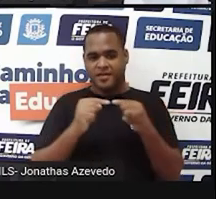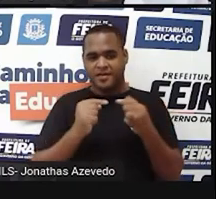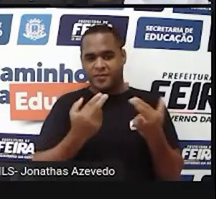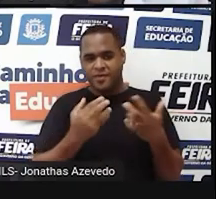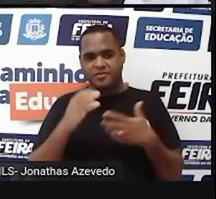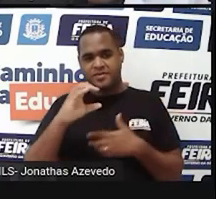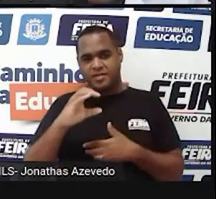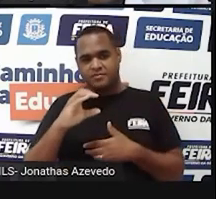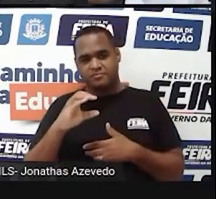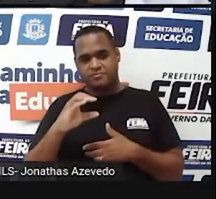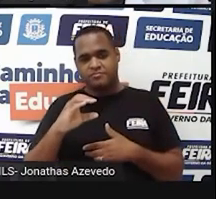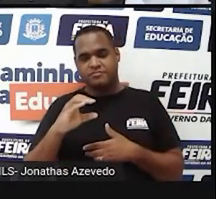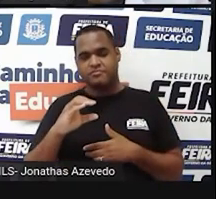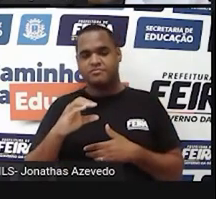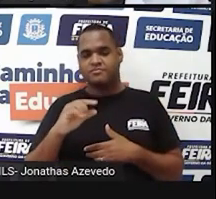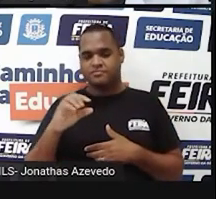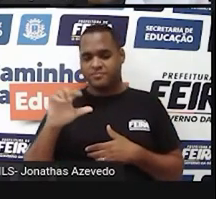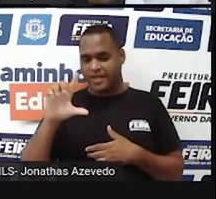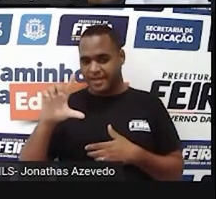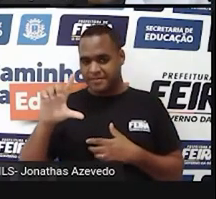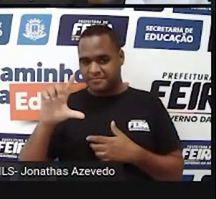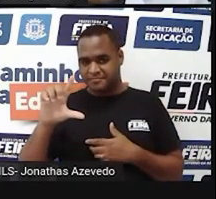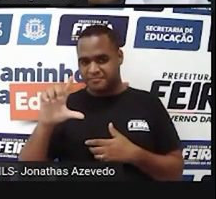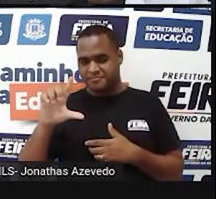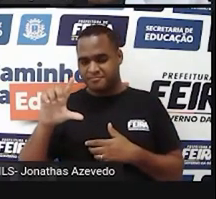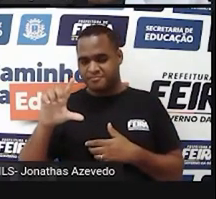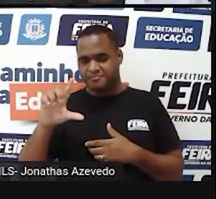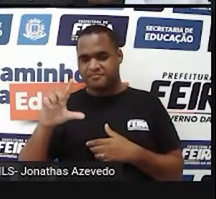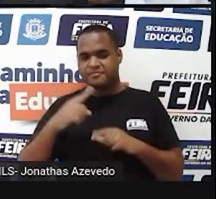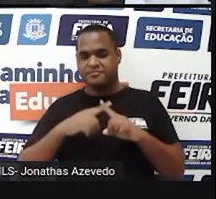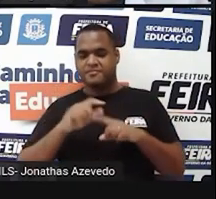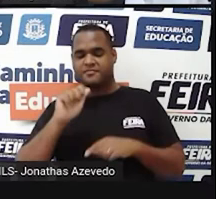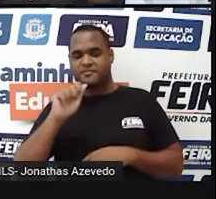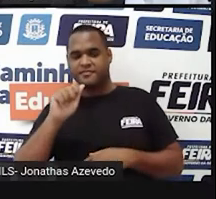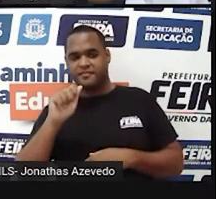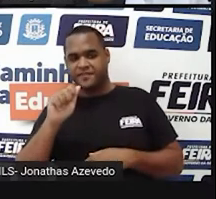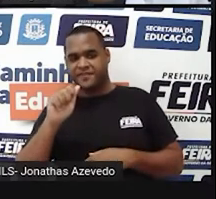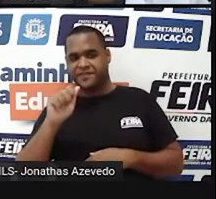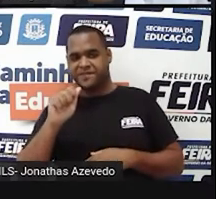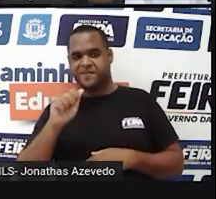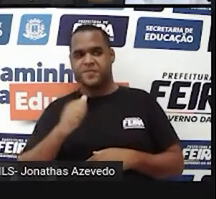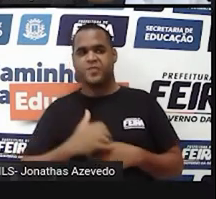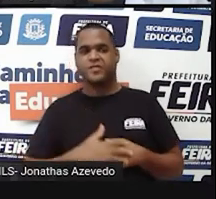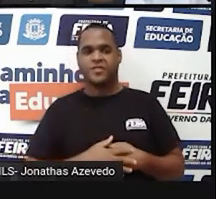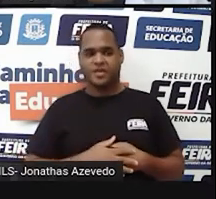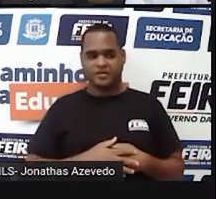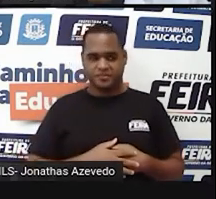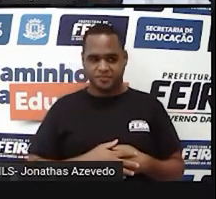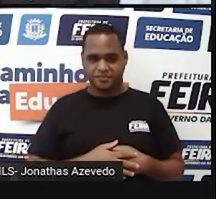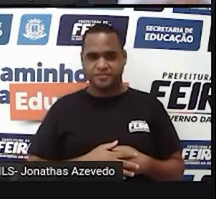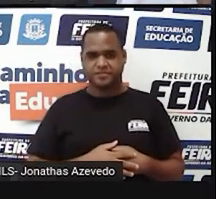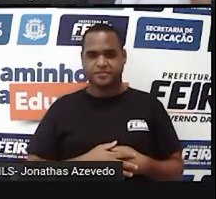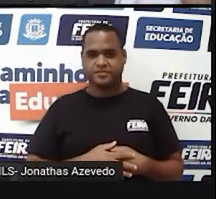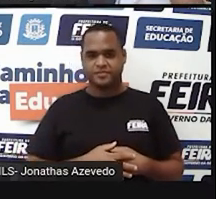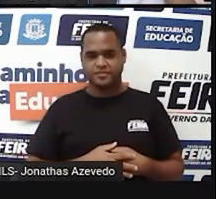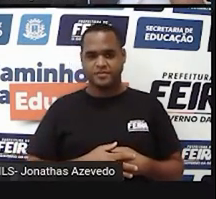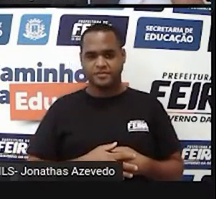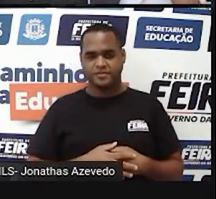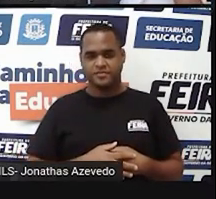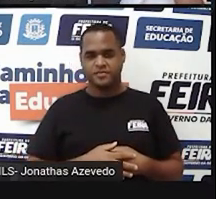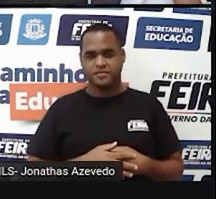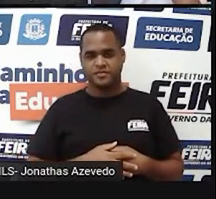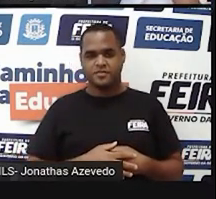C de comprimento, vezes L de largura, vezes A de altura. Essa